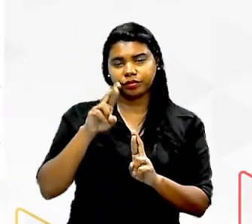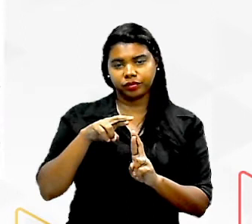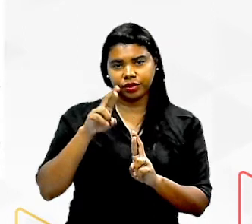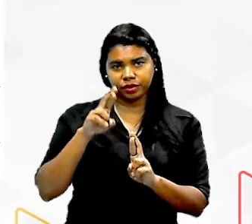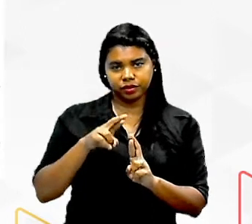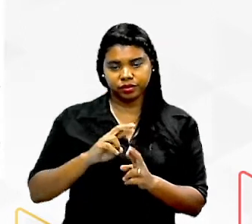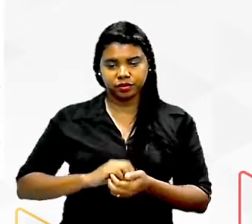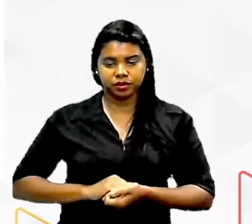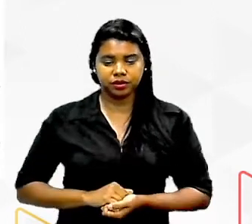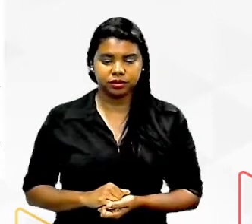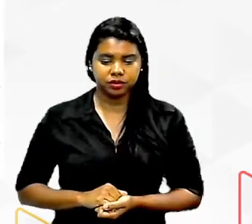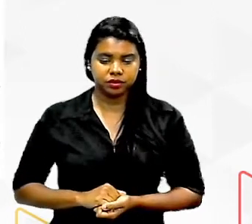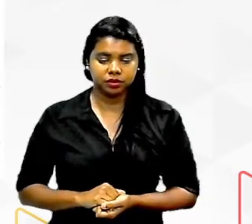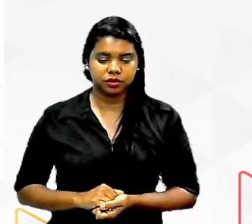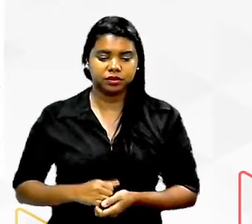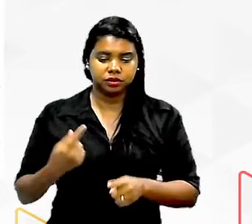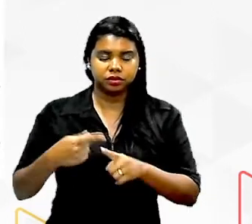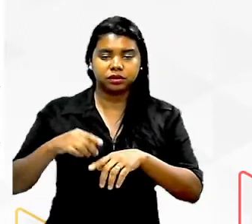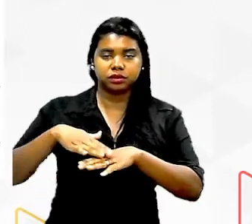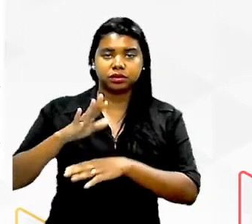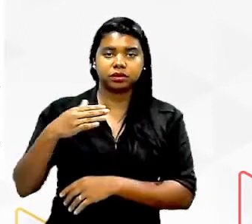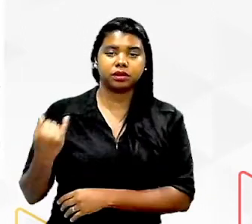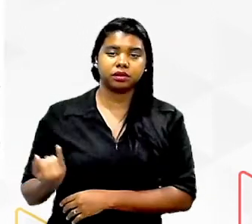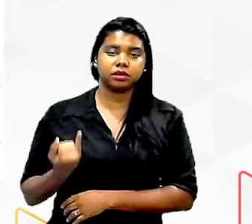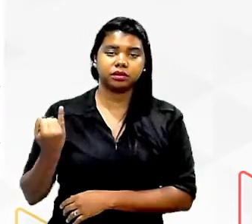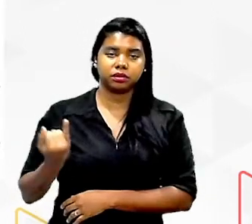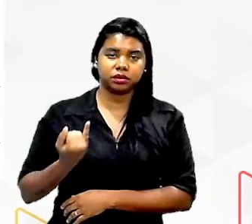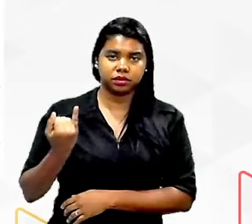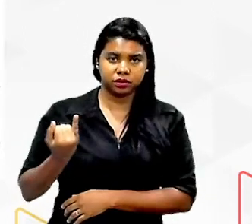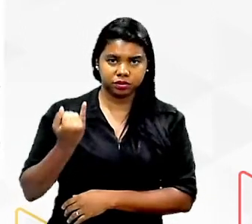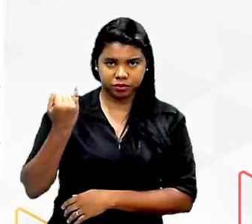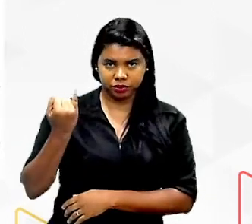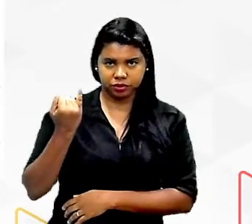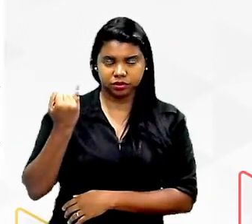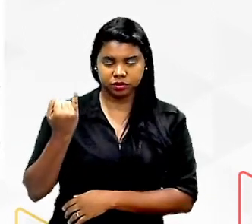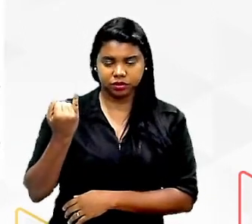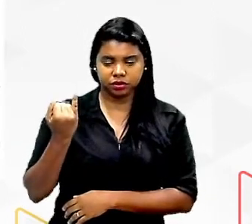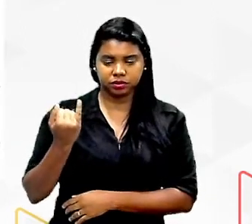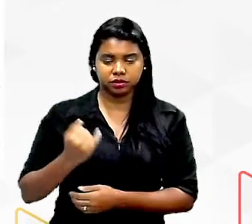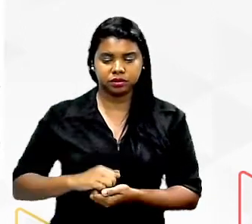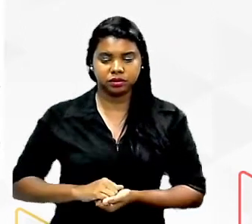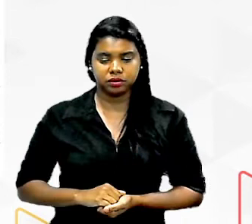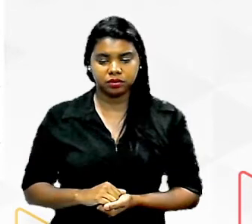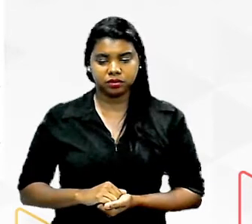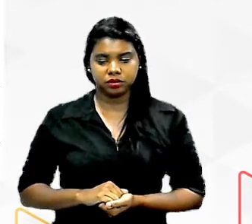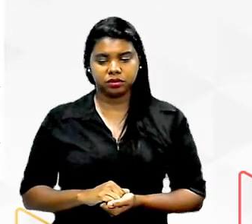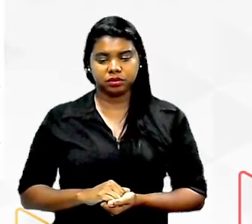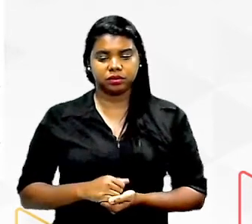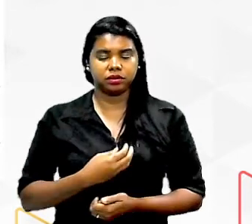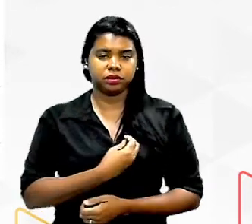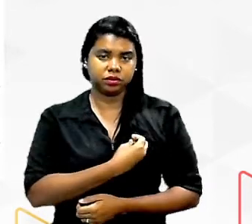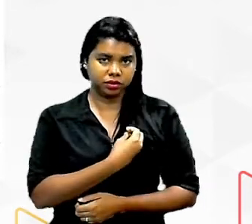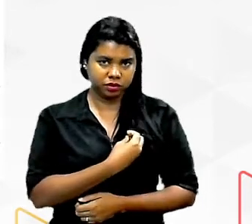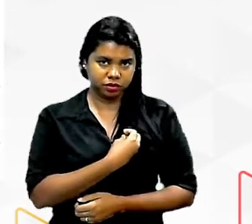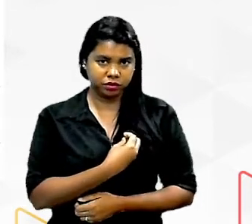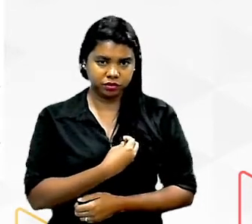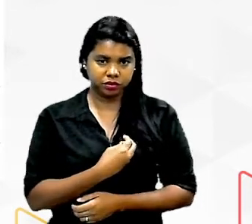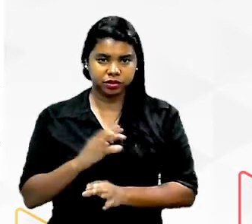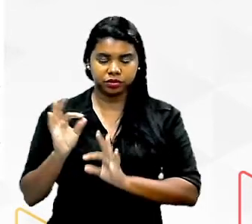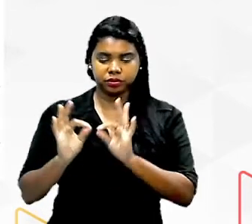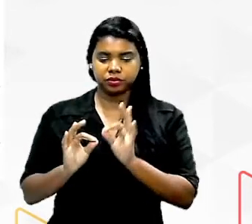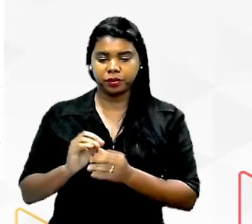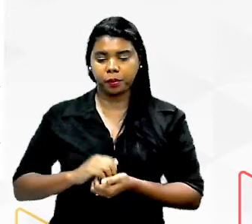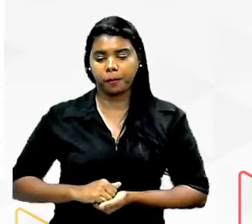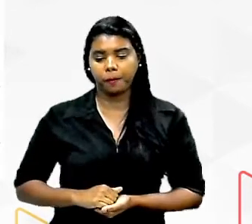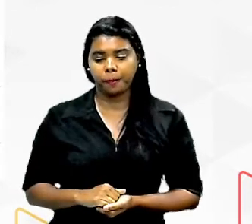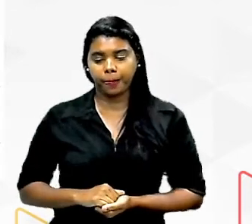pentose e exose porque são as mais importantes são os mais importantes aí para os seres vivos para se manterem viv